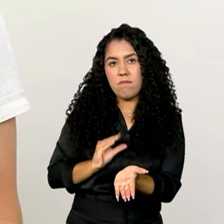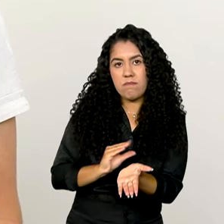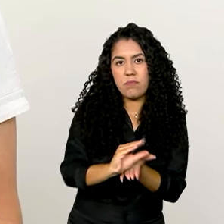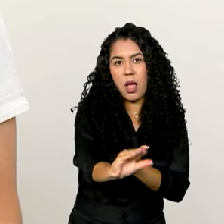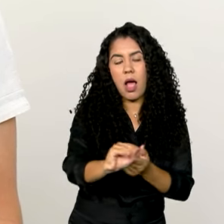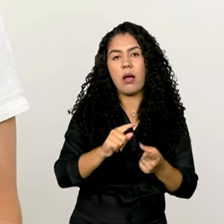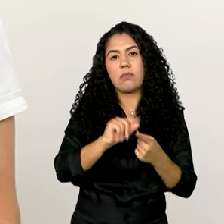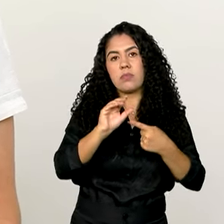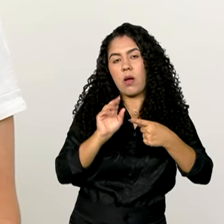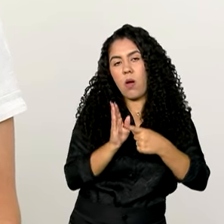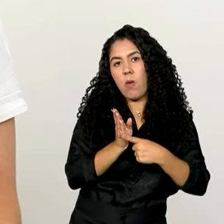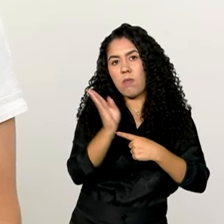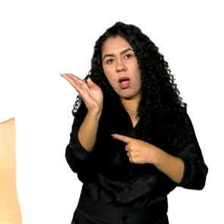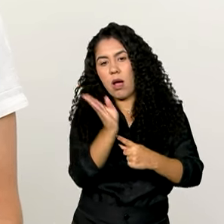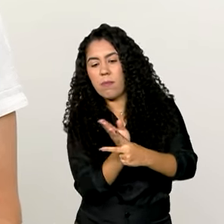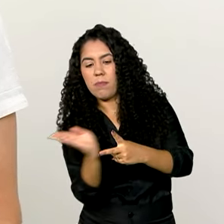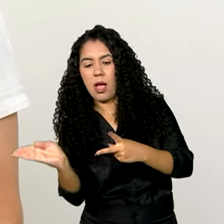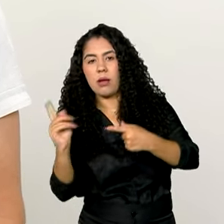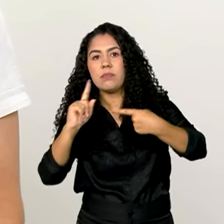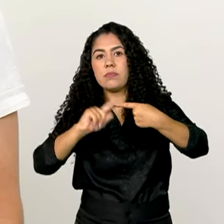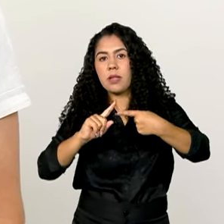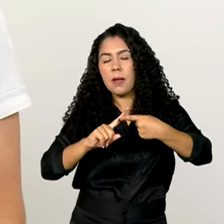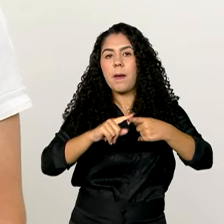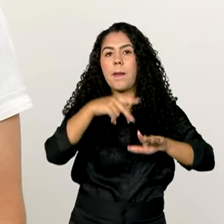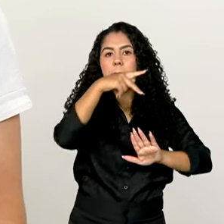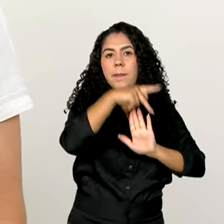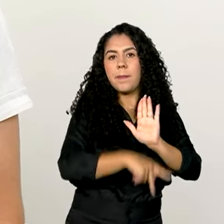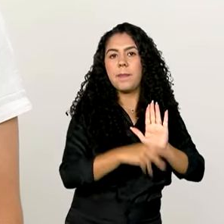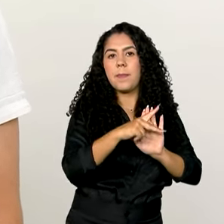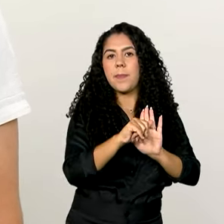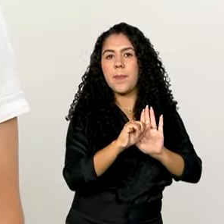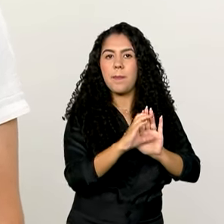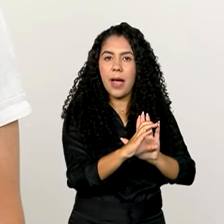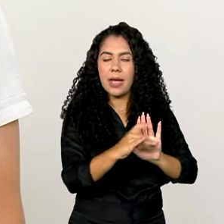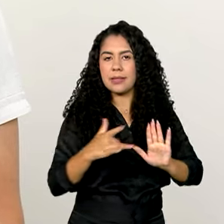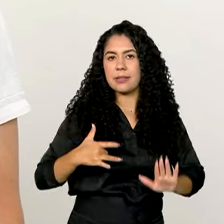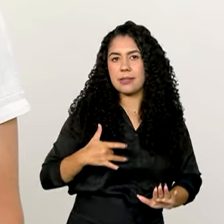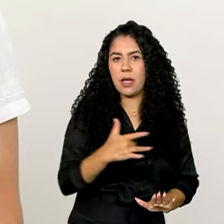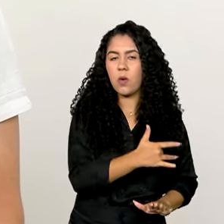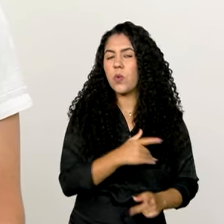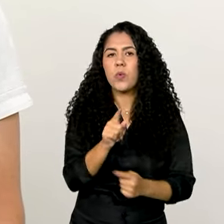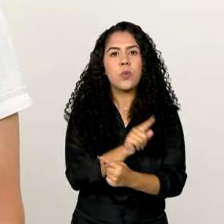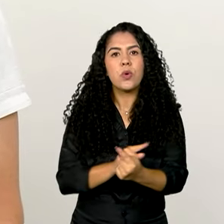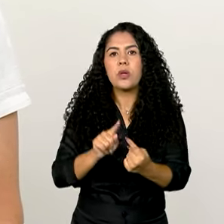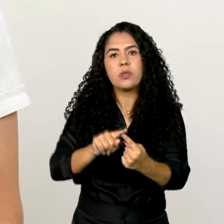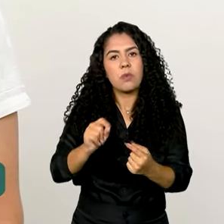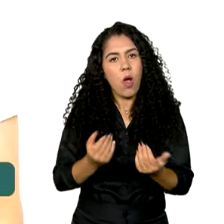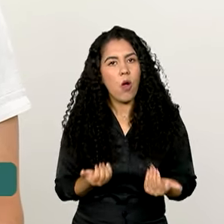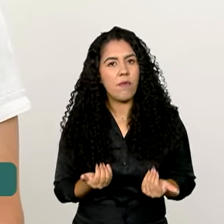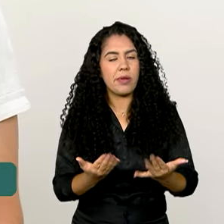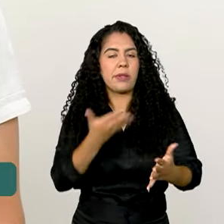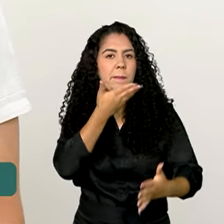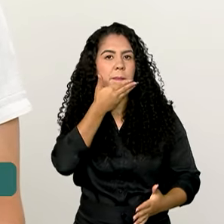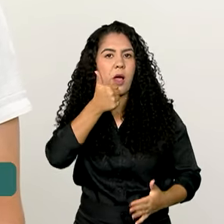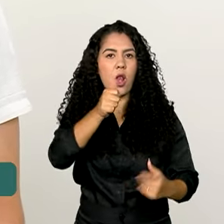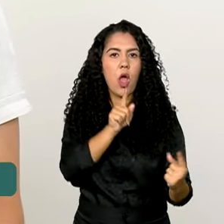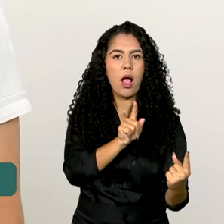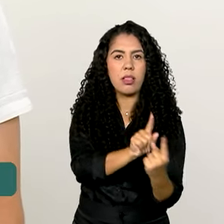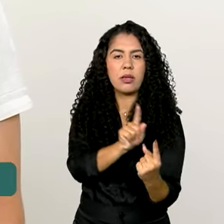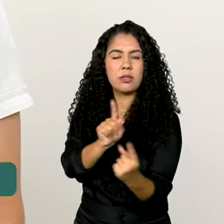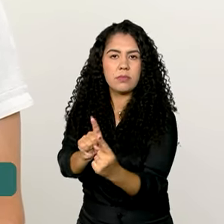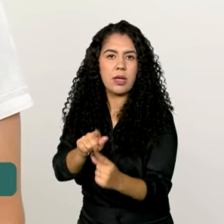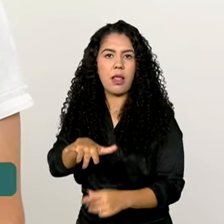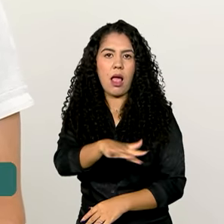eixo, o eixo Pax Saúde. O objetivo é dar melhores condições de trabalho para as equipes de